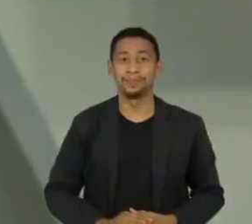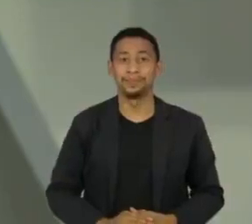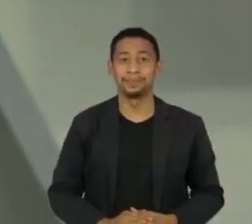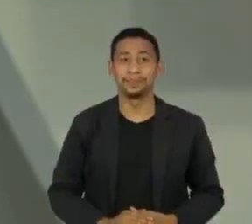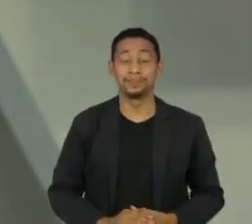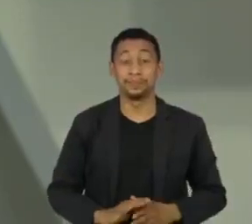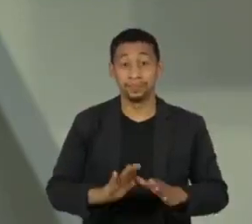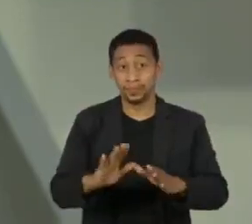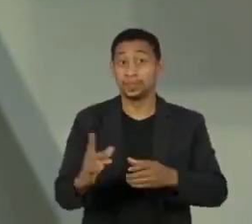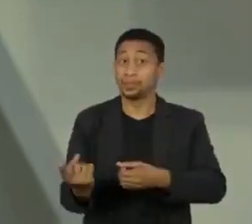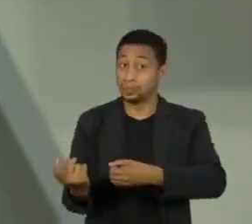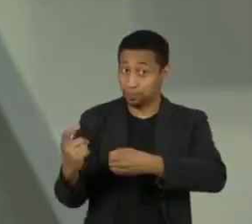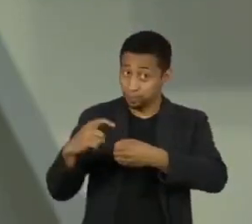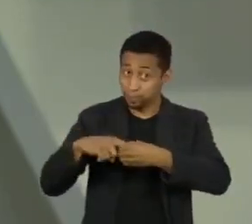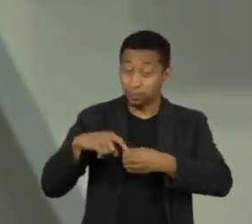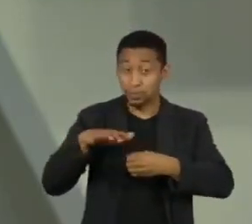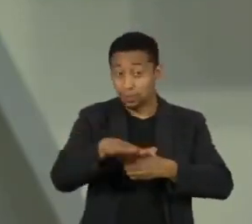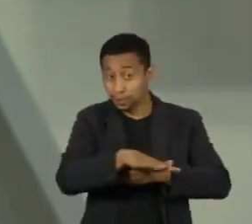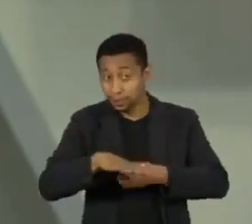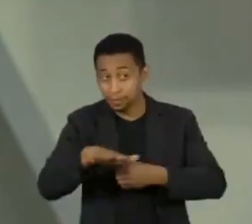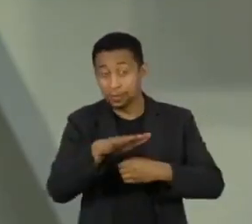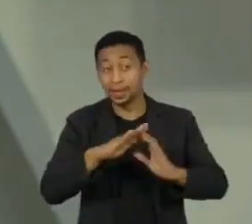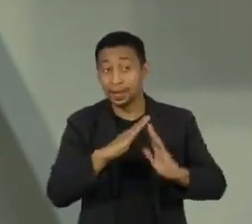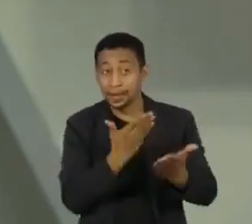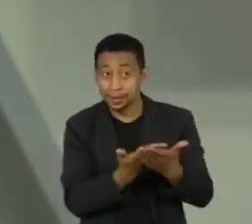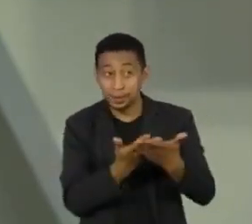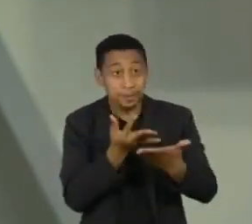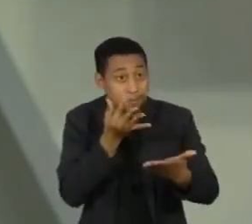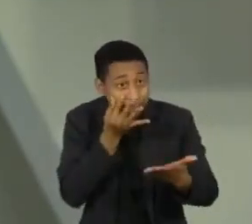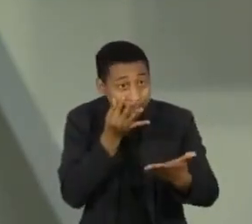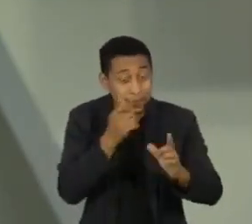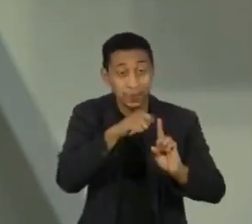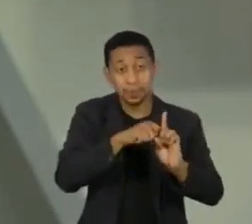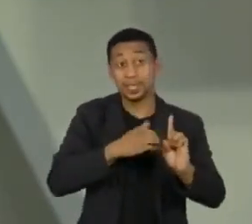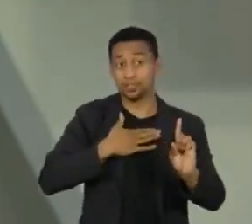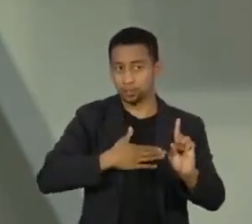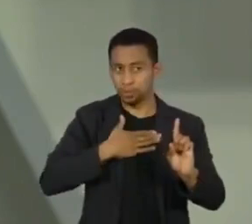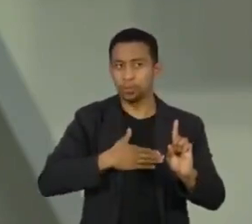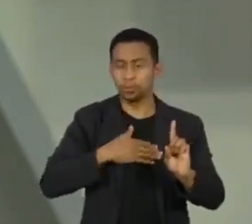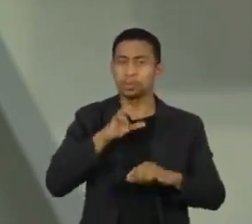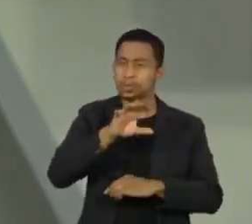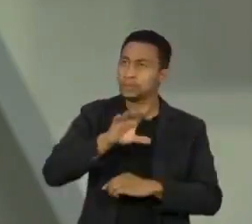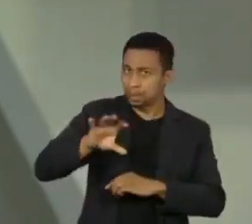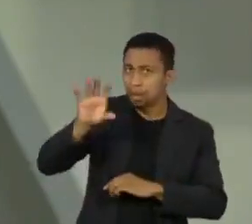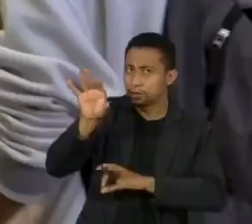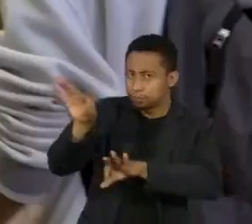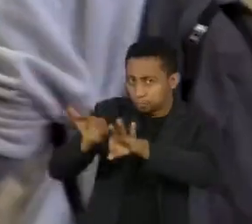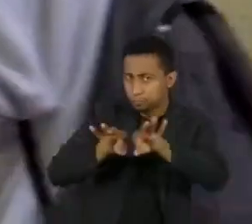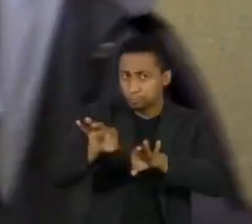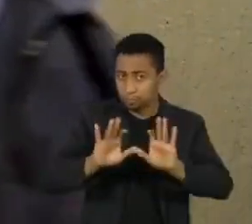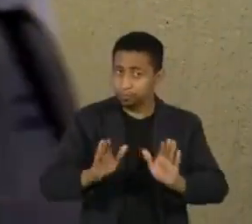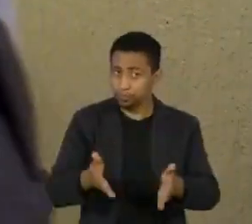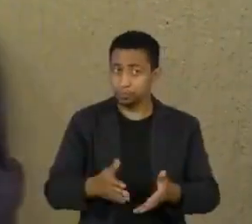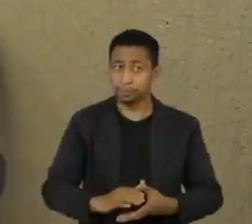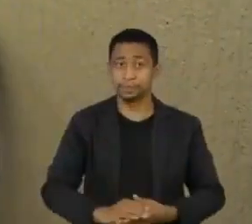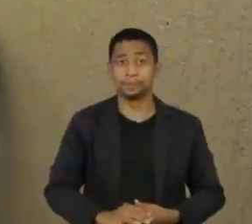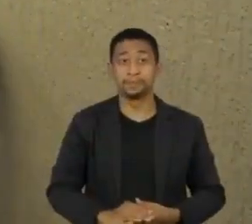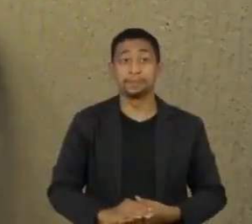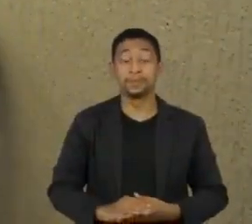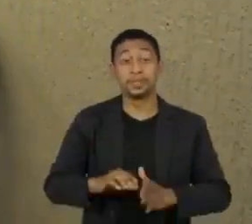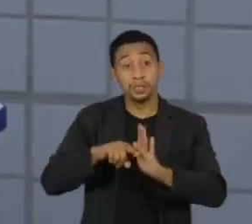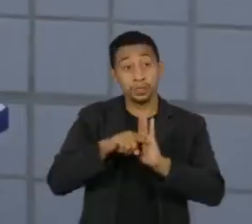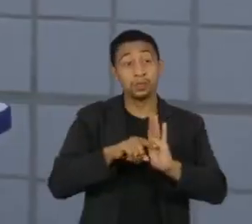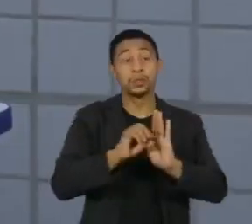O retorno à ampliação das aulas presenciais em agosto está previsto em vários estados. Segundo o